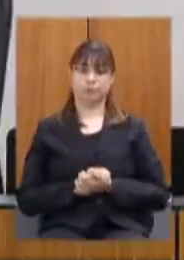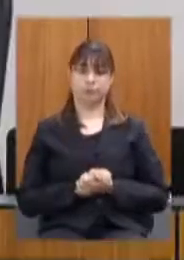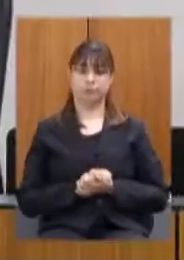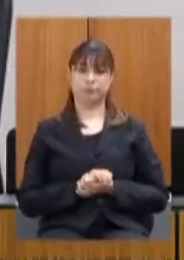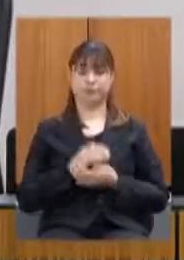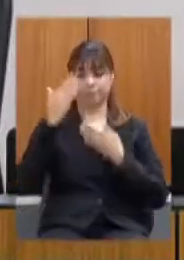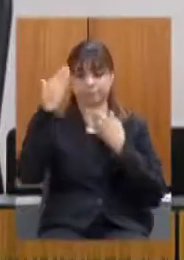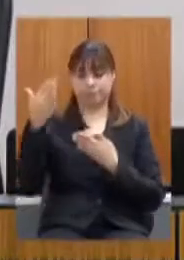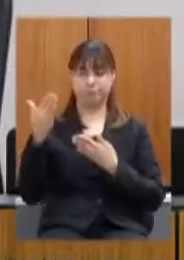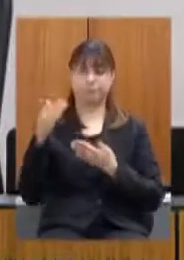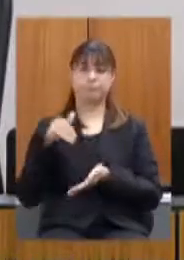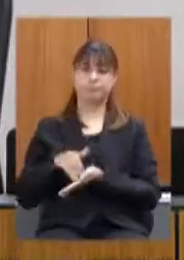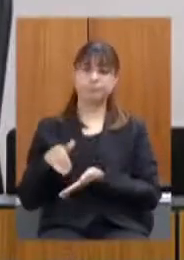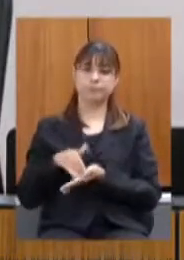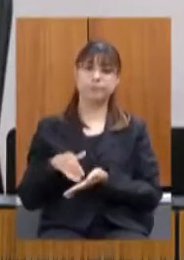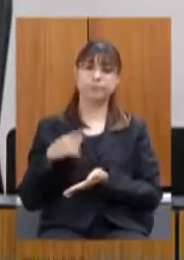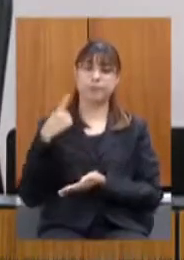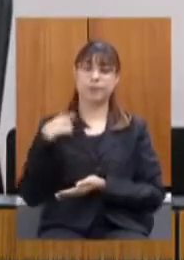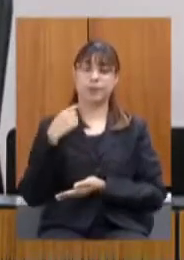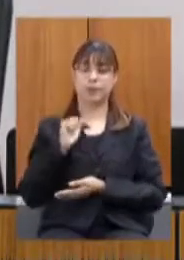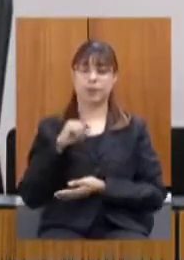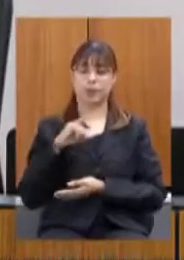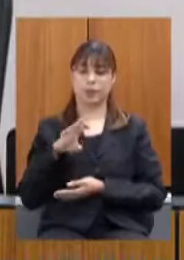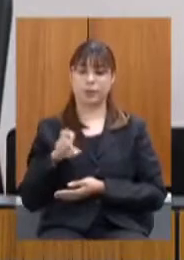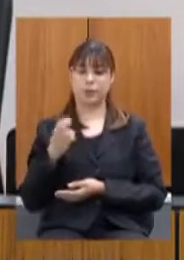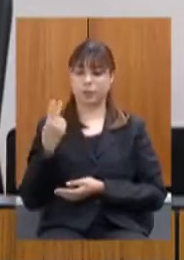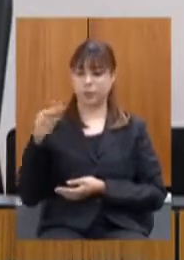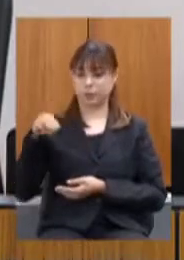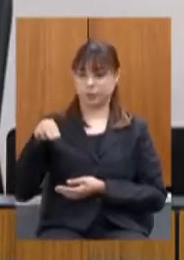obrigado secretário deputado André mais dois minutos